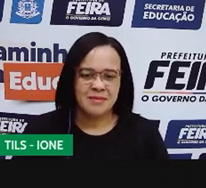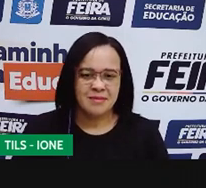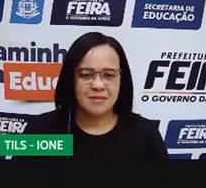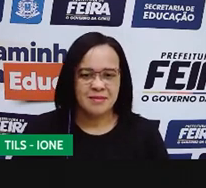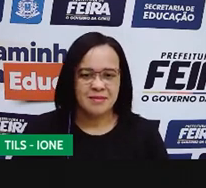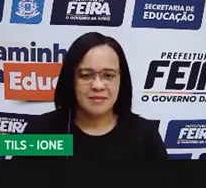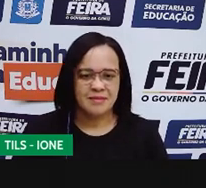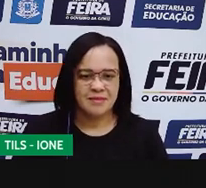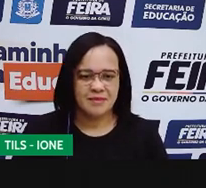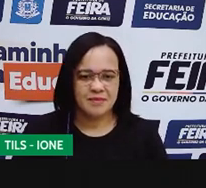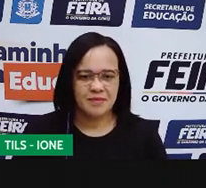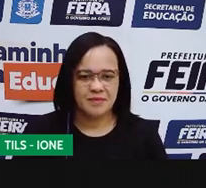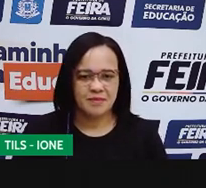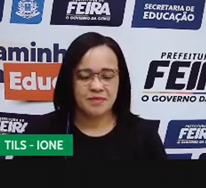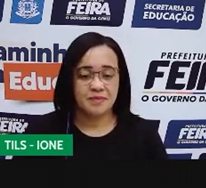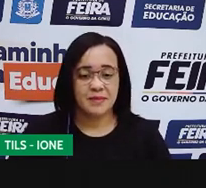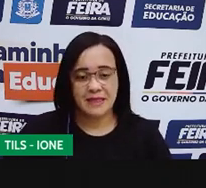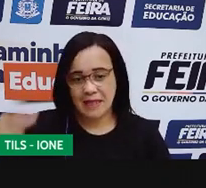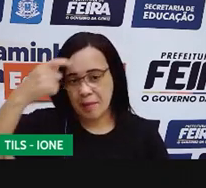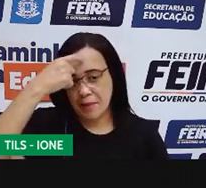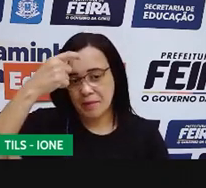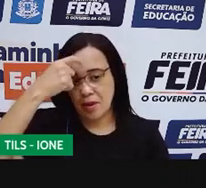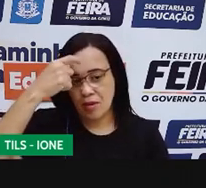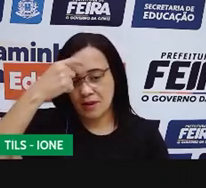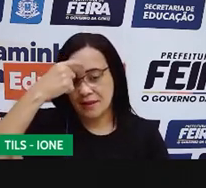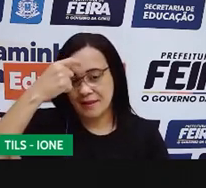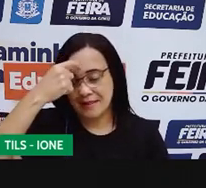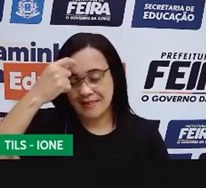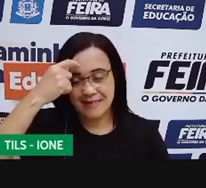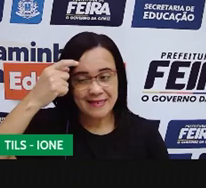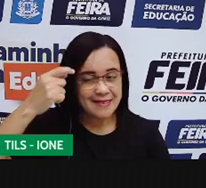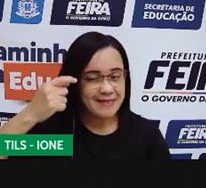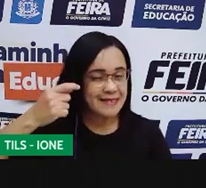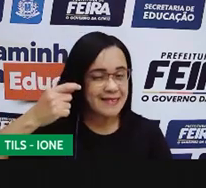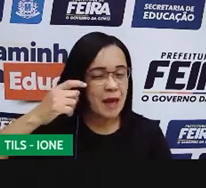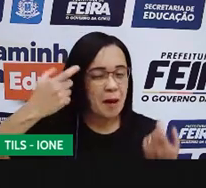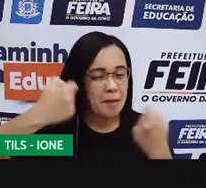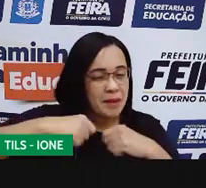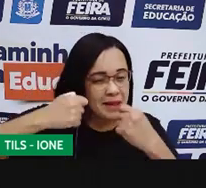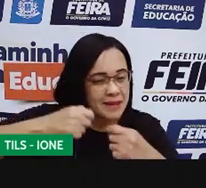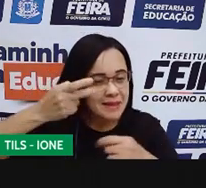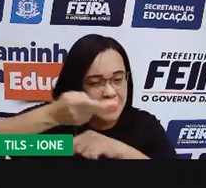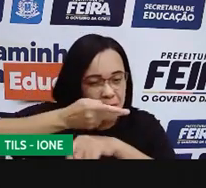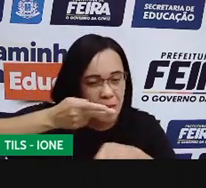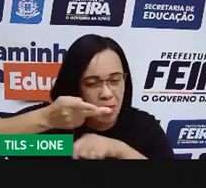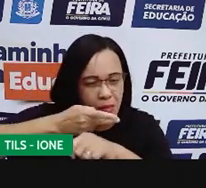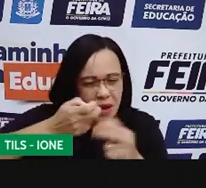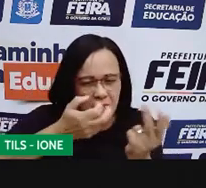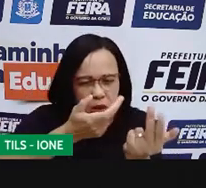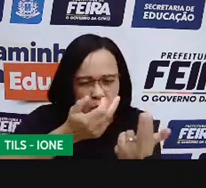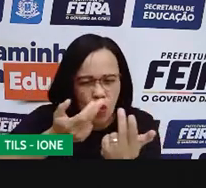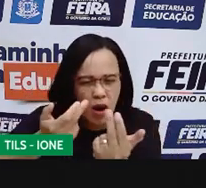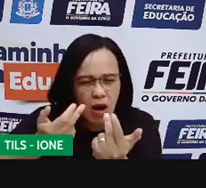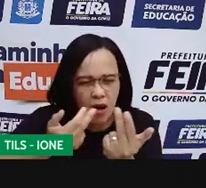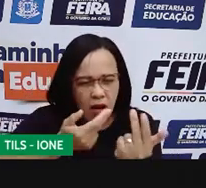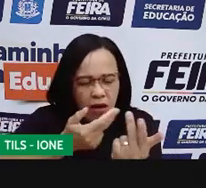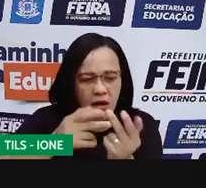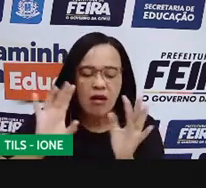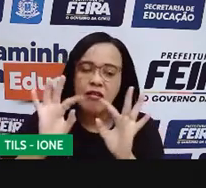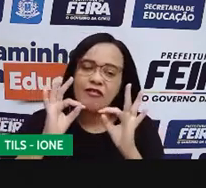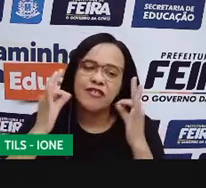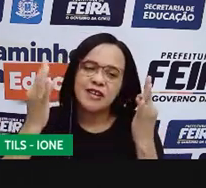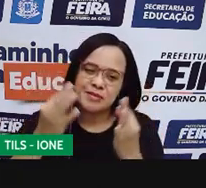É um jogo da memória. E você tem que encontrar os pares que são iguais.